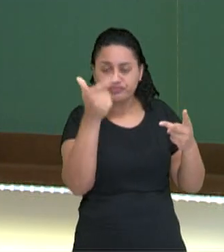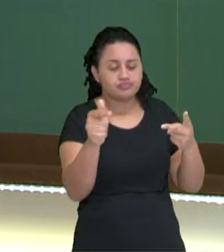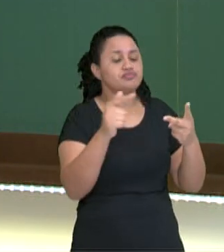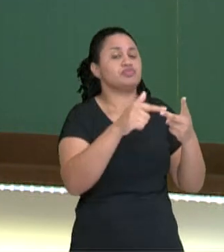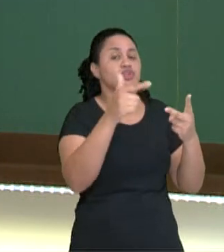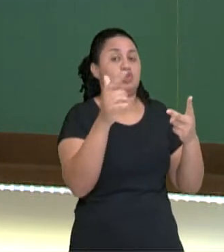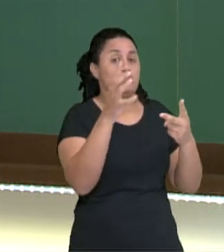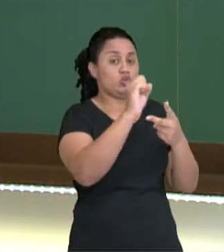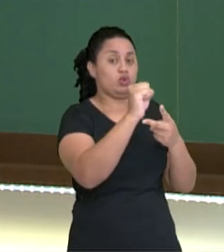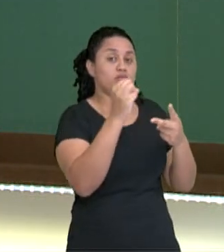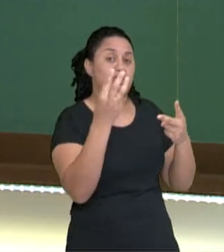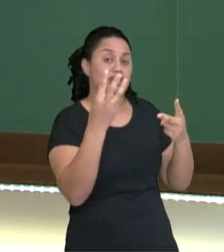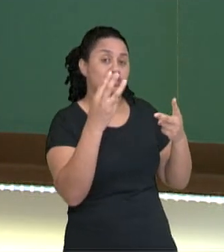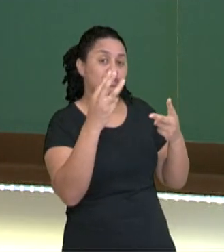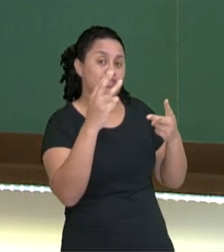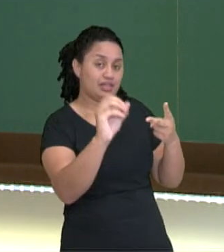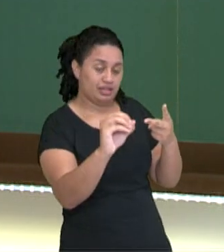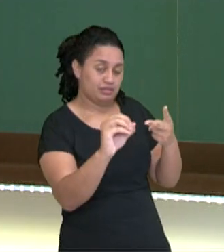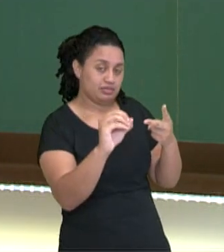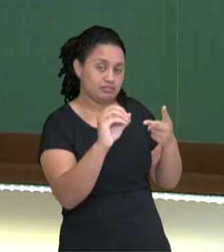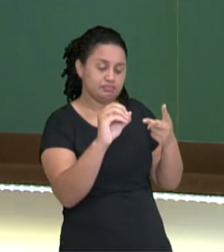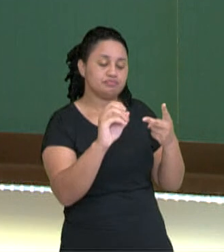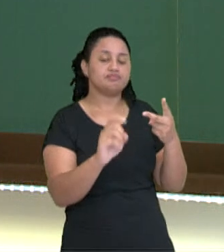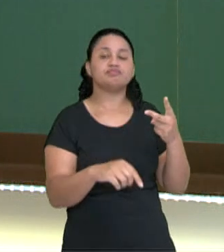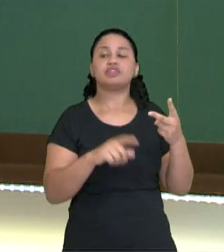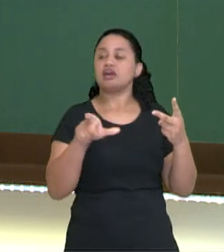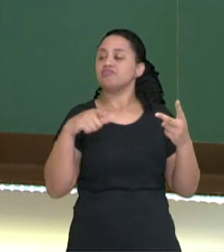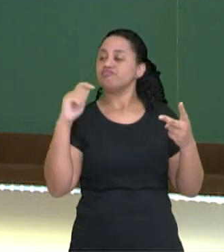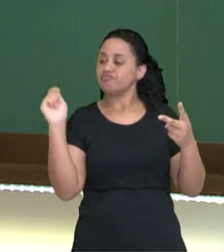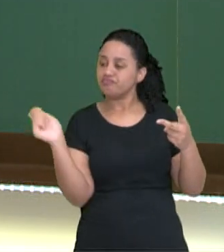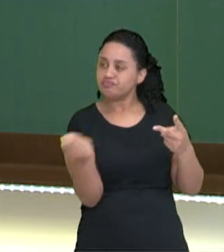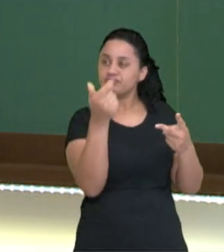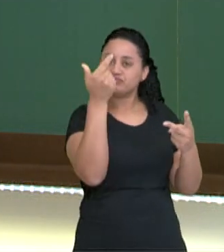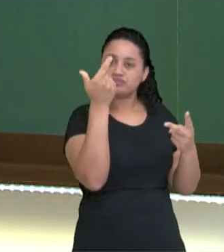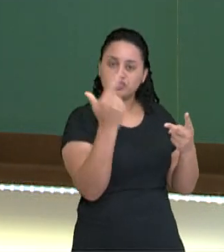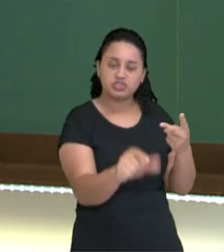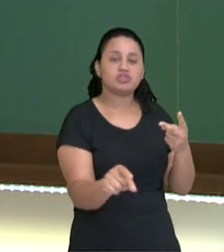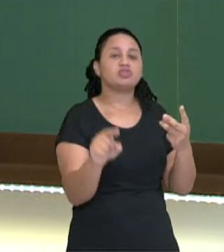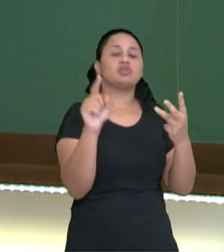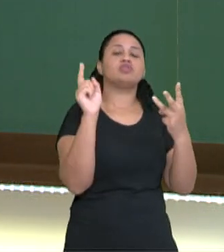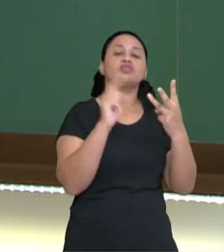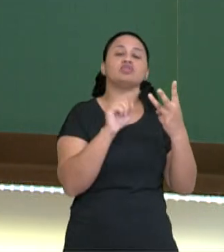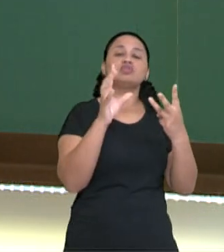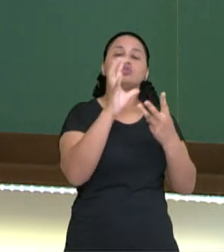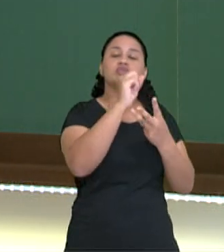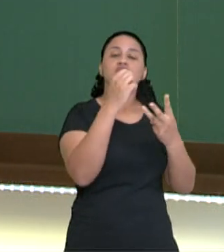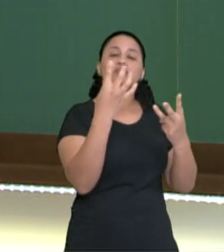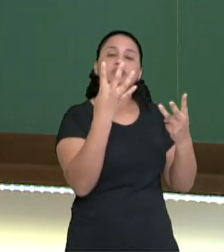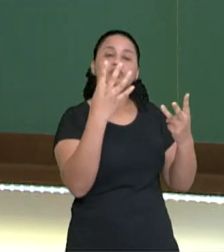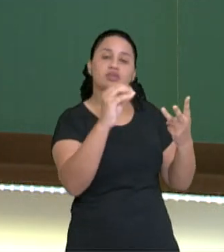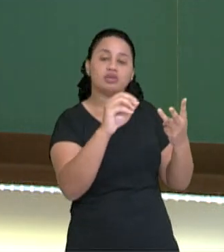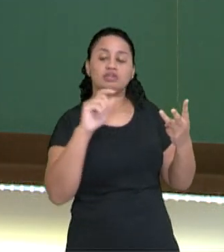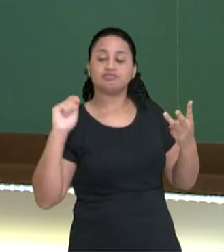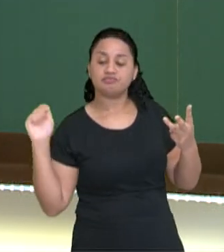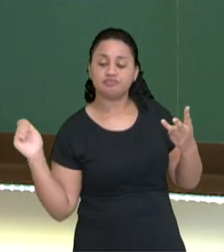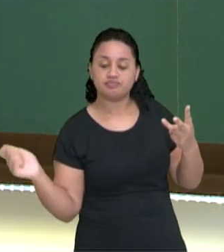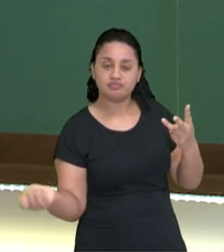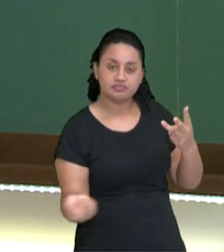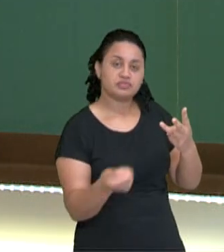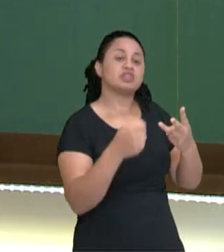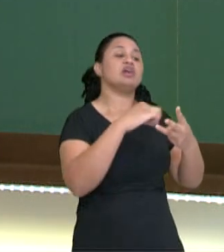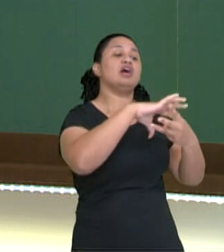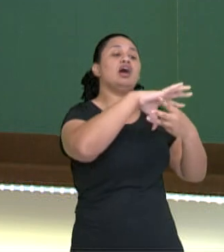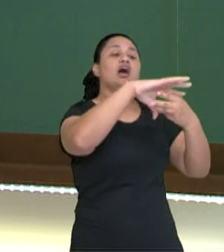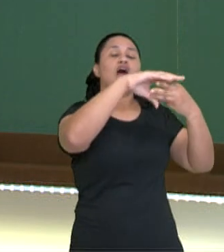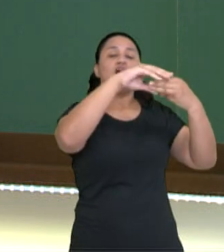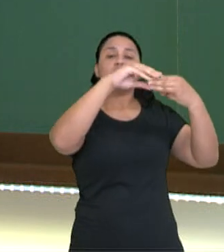serviço e ataco lá no campo adversário. 30. Eu jogo mais um, marco 40. E daí, quando eu vou para o